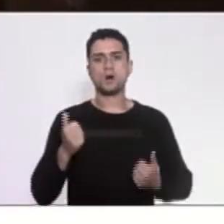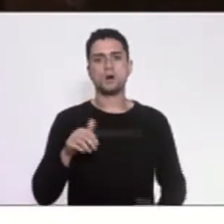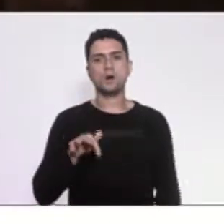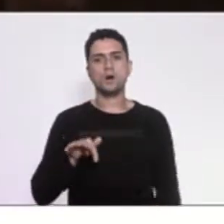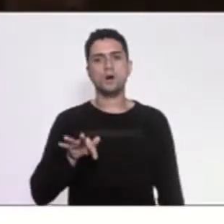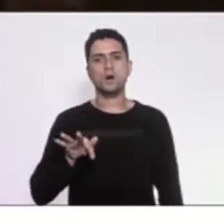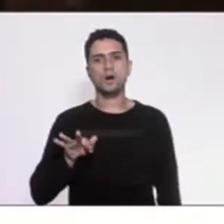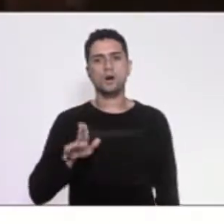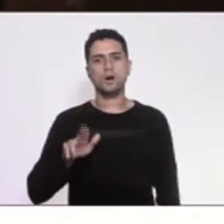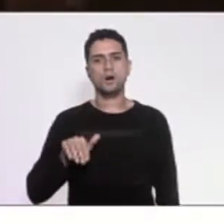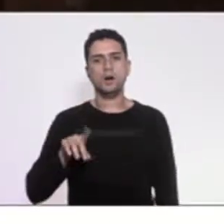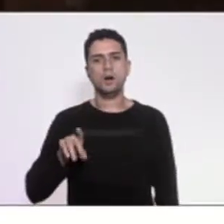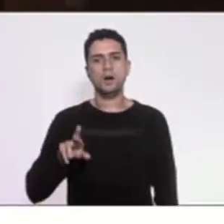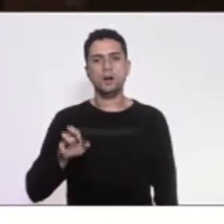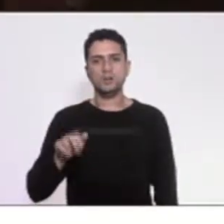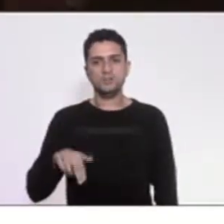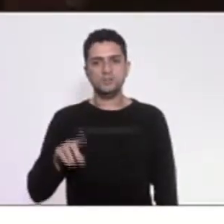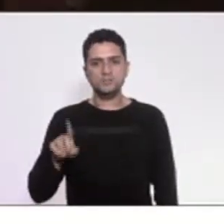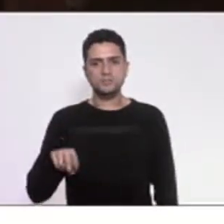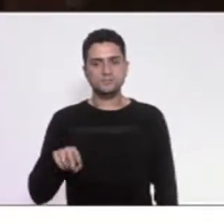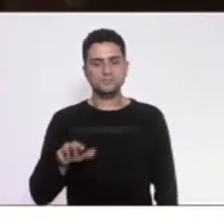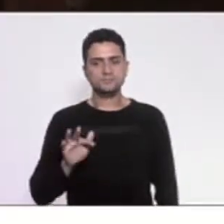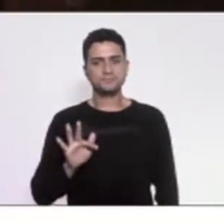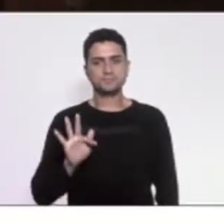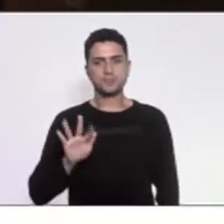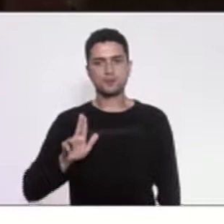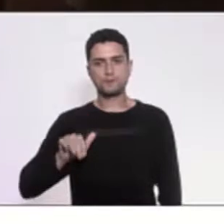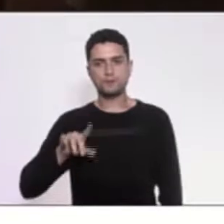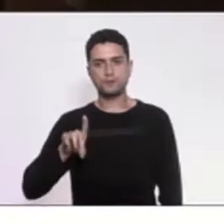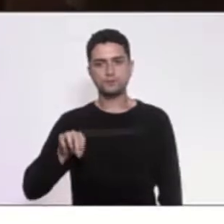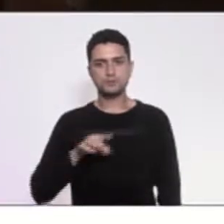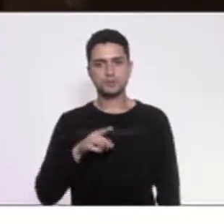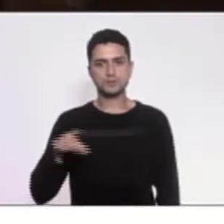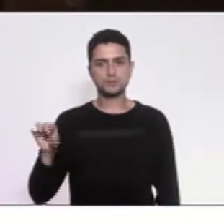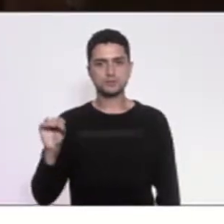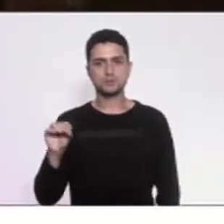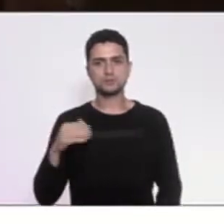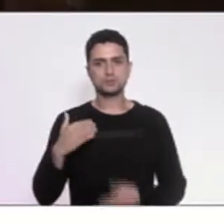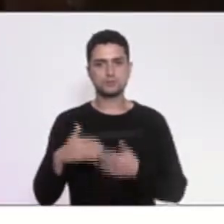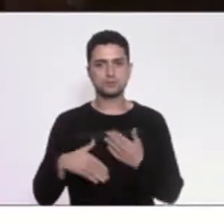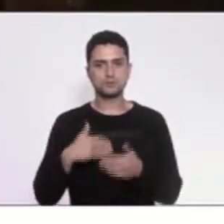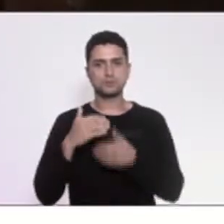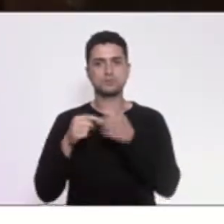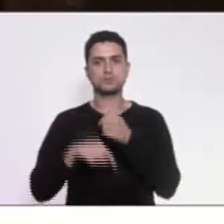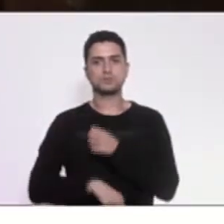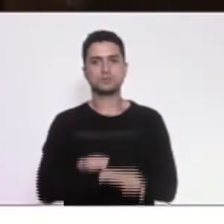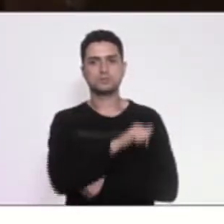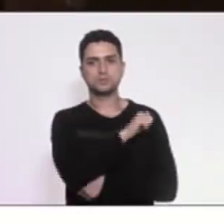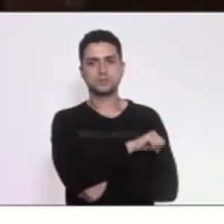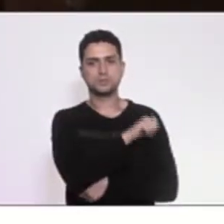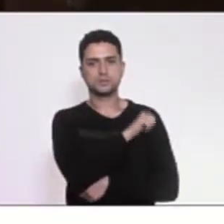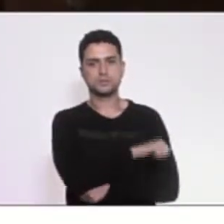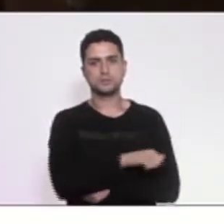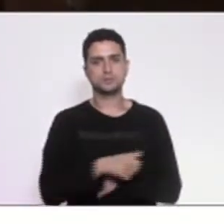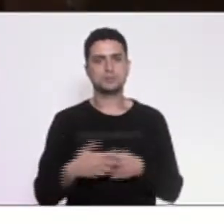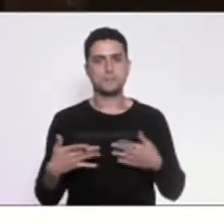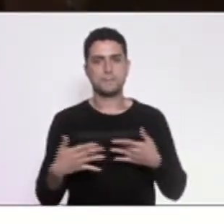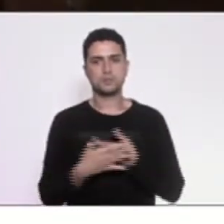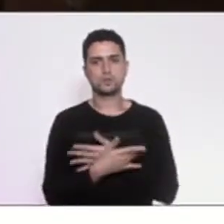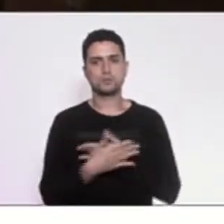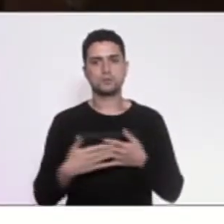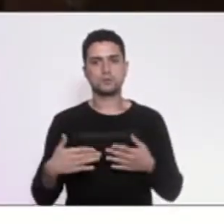Fundação para o Desenvolvimento da Região Metropolitana do Rio de Janeiro, que tinha a obrigação de articular,